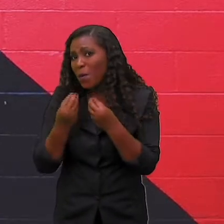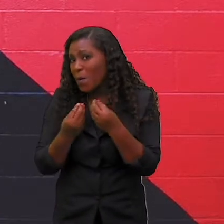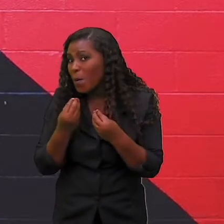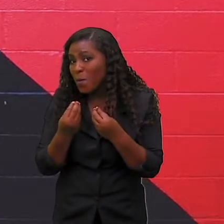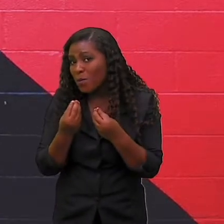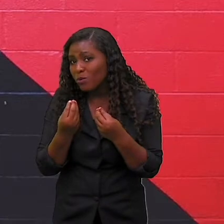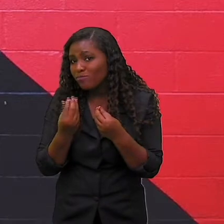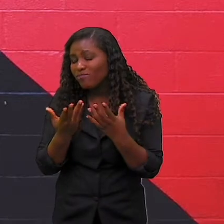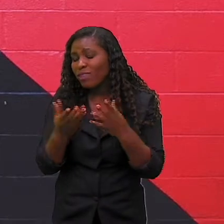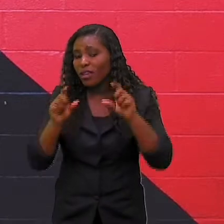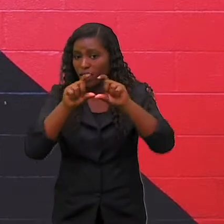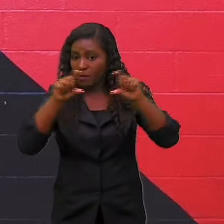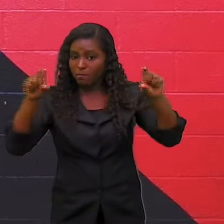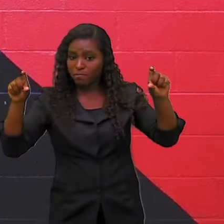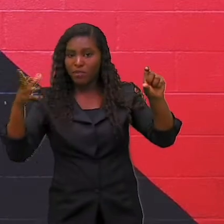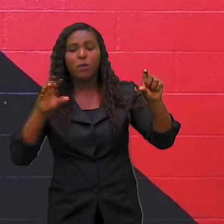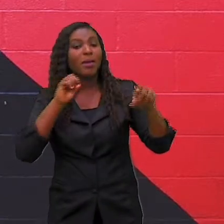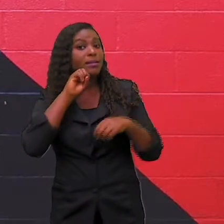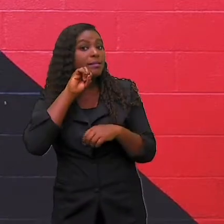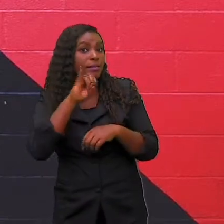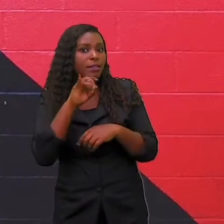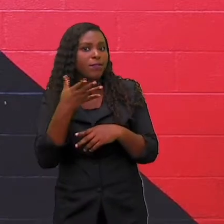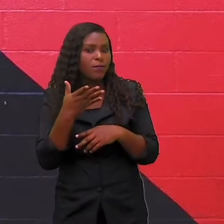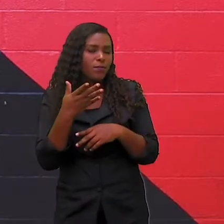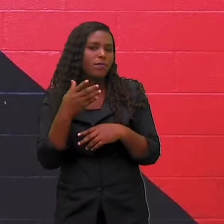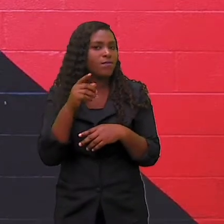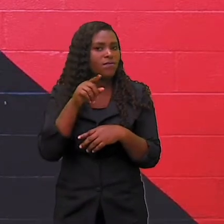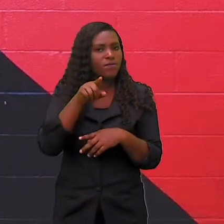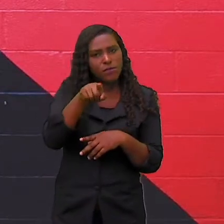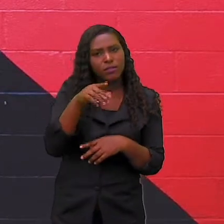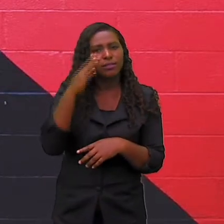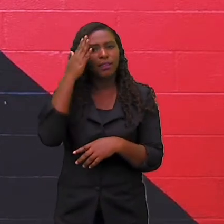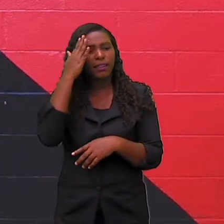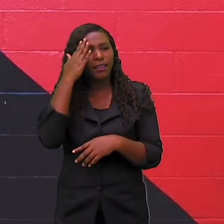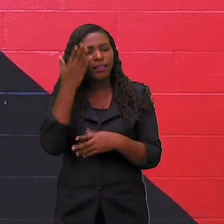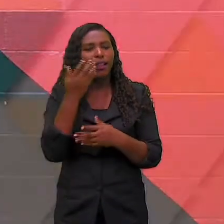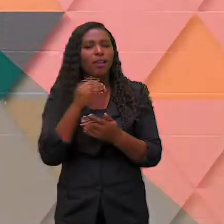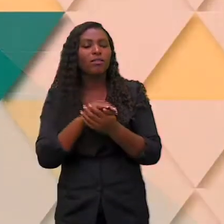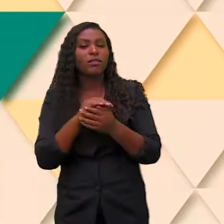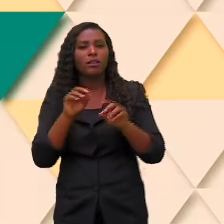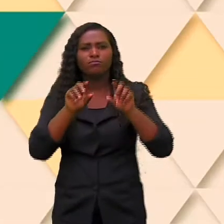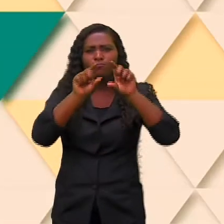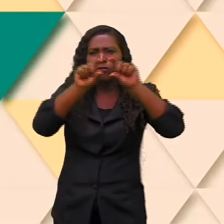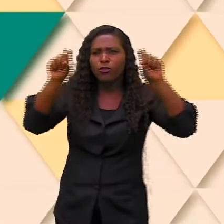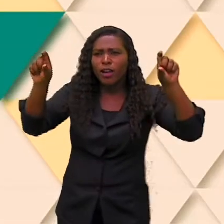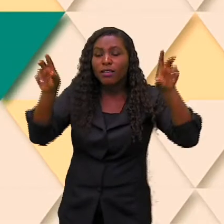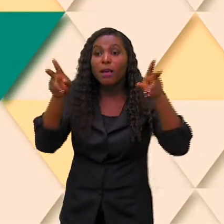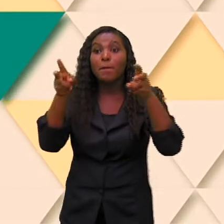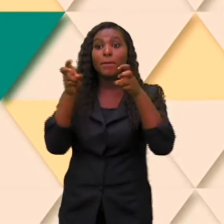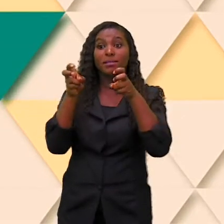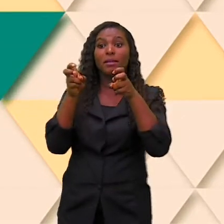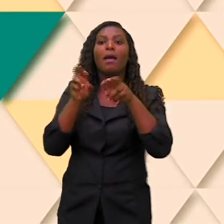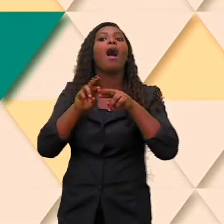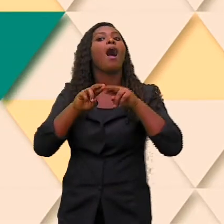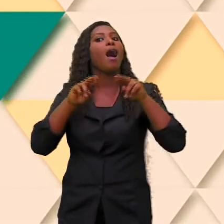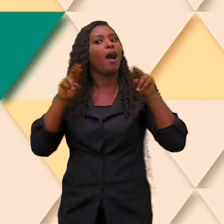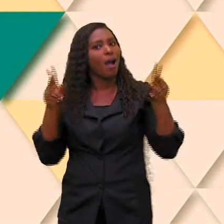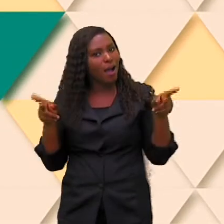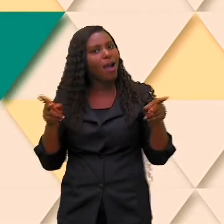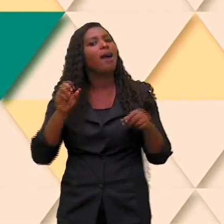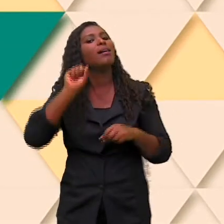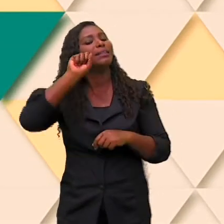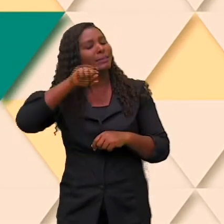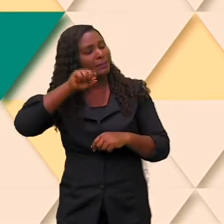se vocês entenderem serão capazes de que pessoal? Diferenciá-las. Bom, na voz